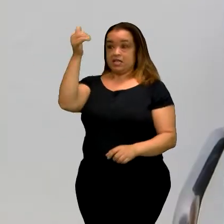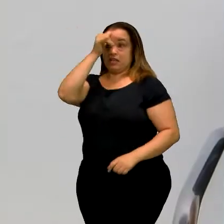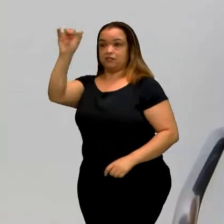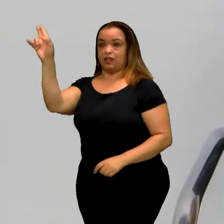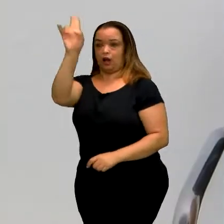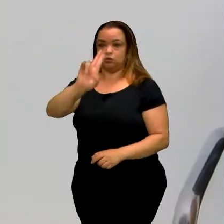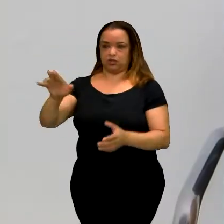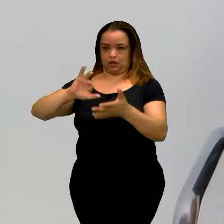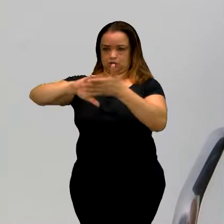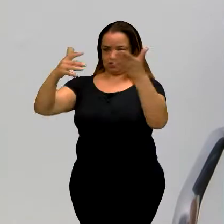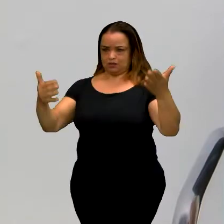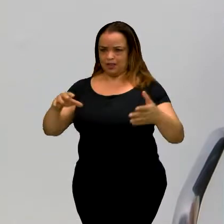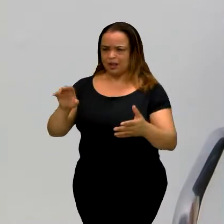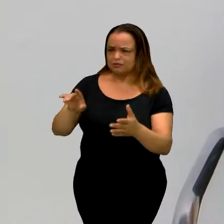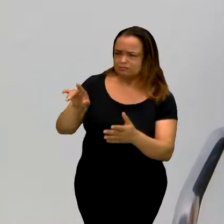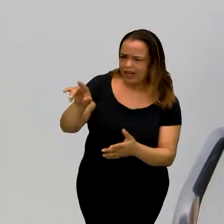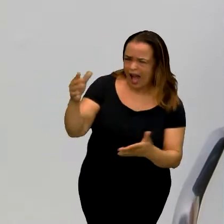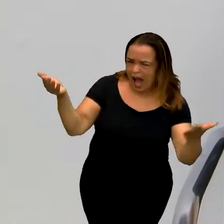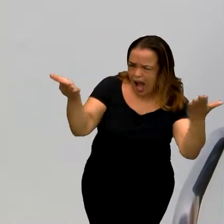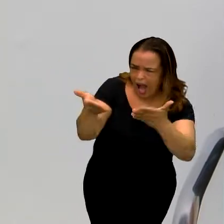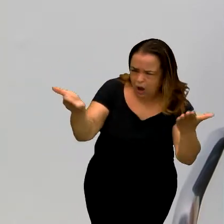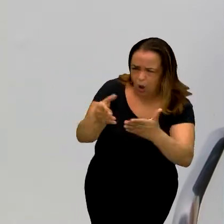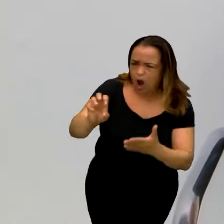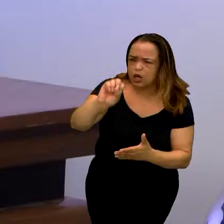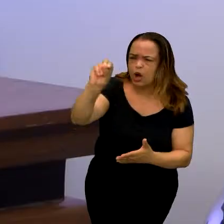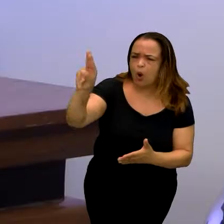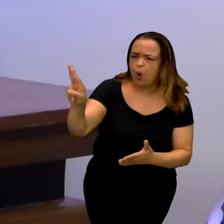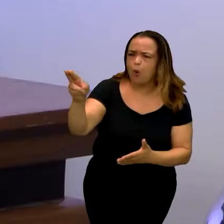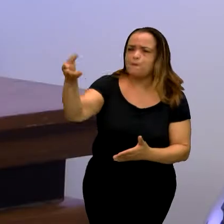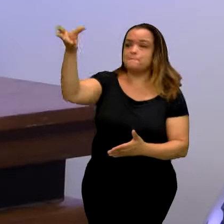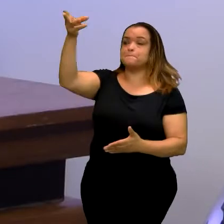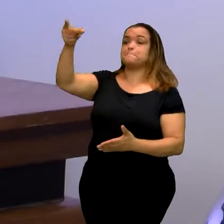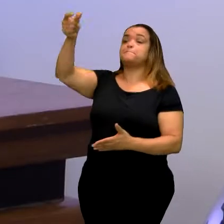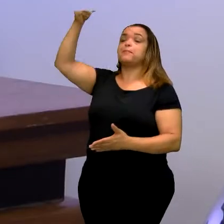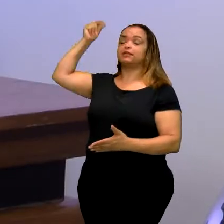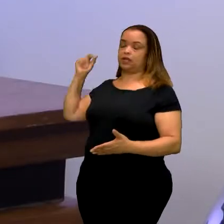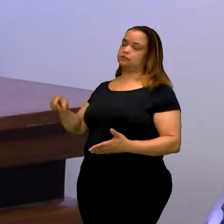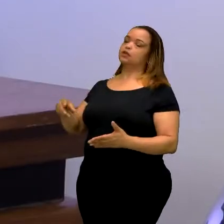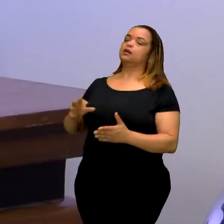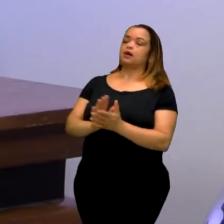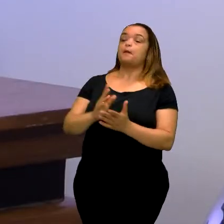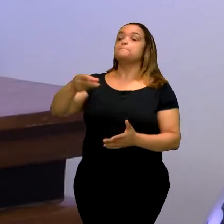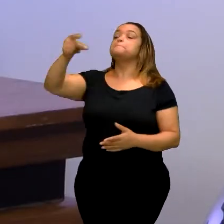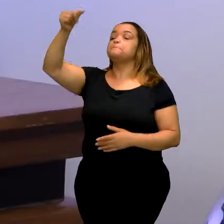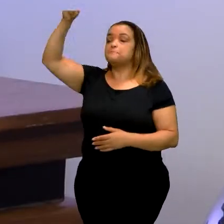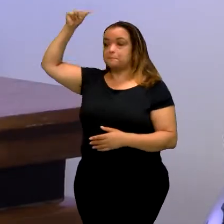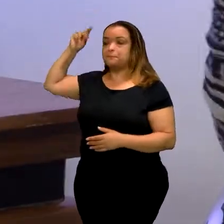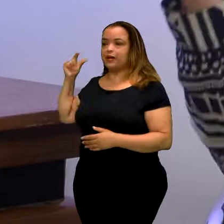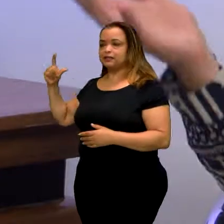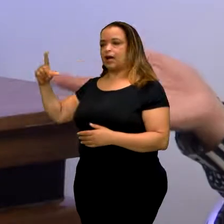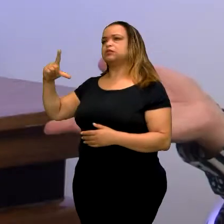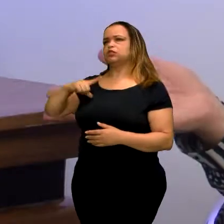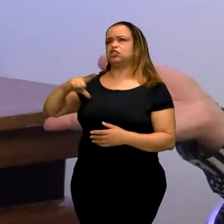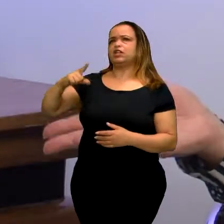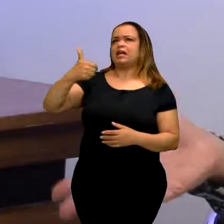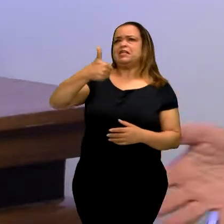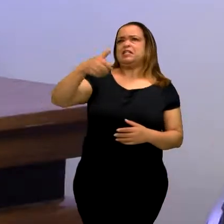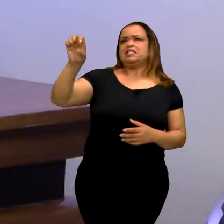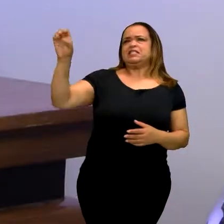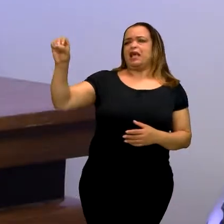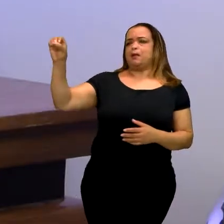isso não é agora? Isso é antigamente? Ainda existe. Ainda existe? Antigamente era questão 100%.